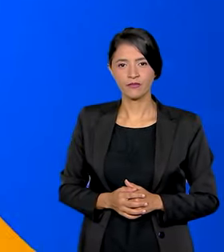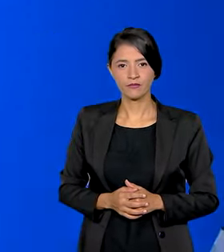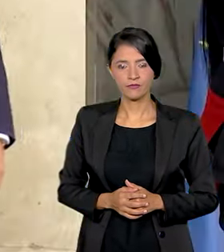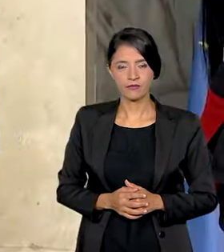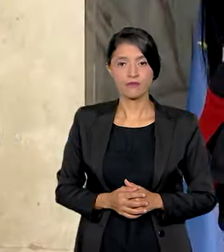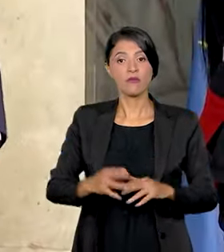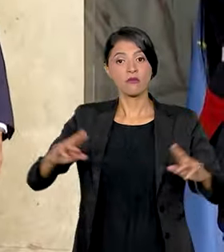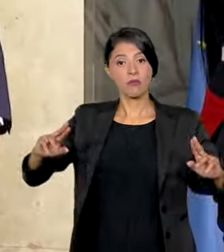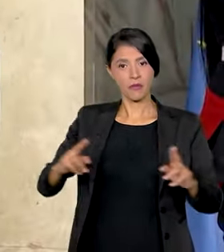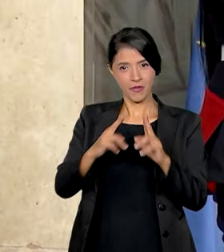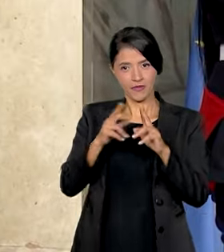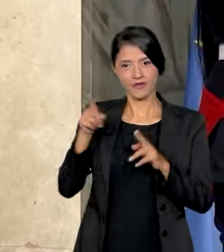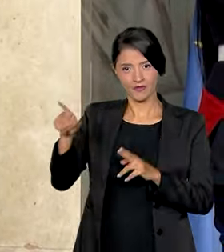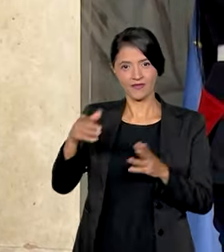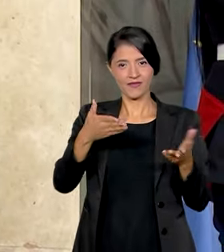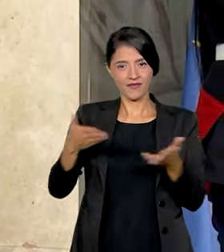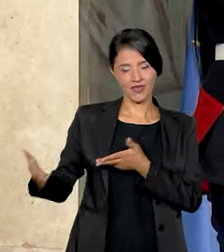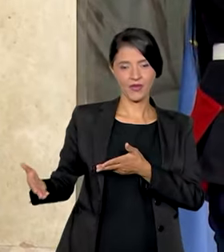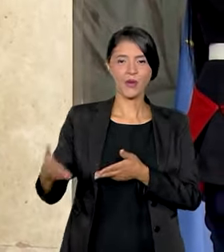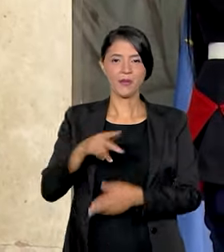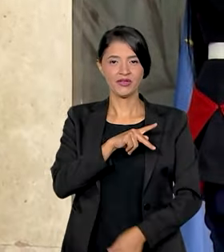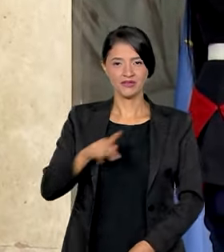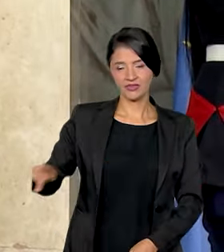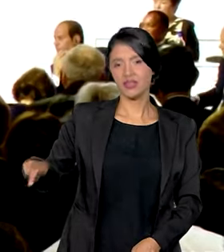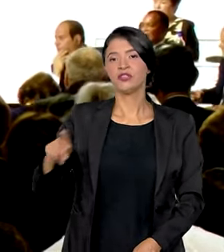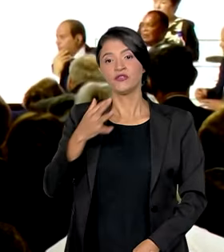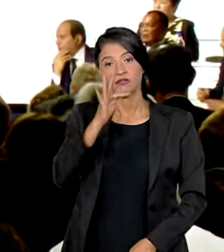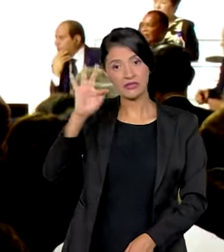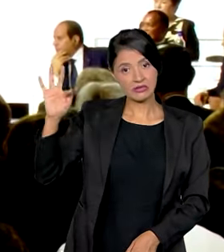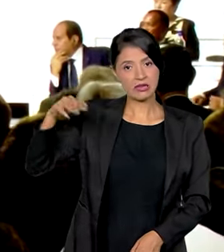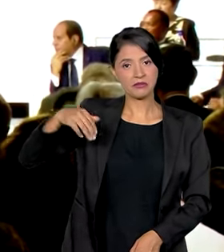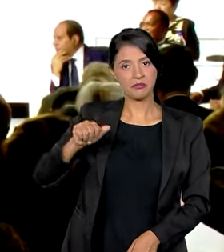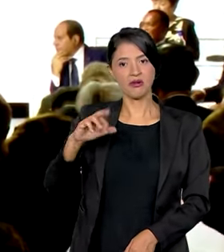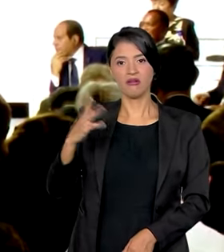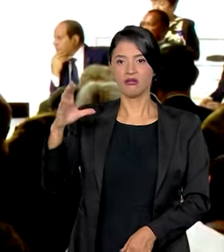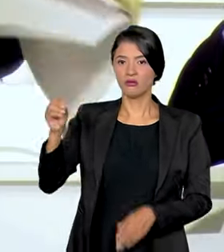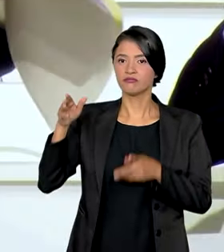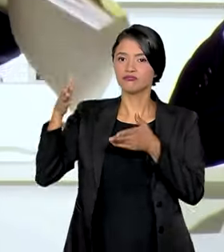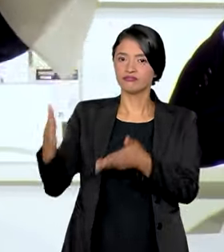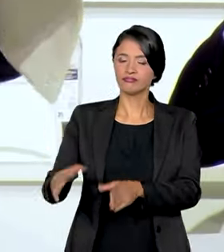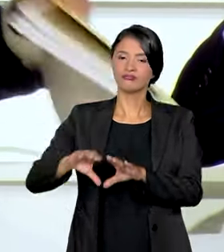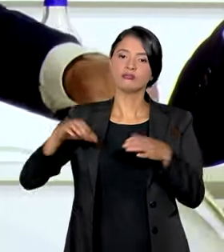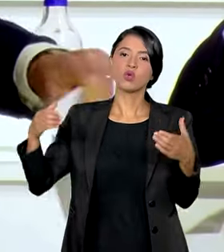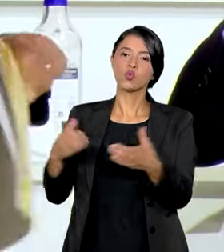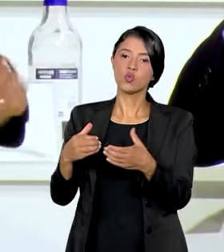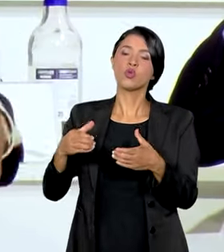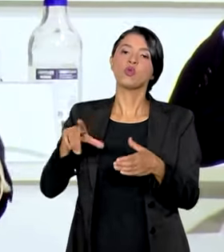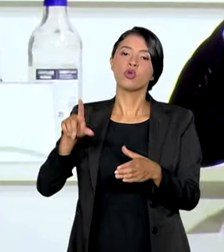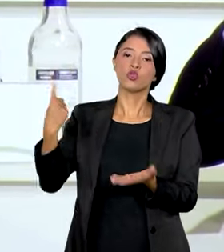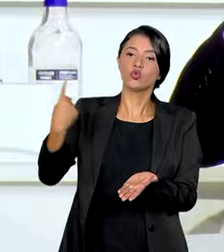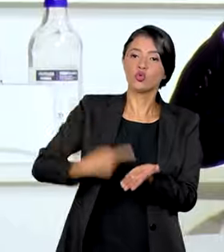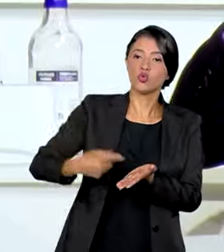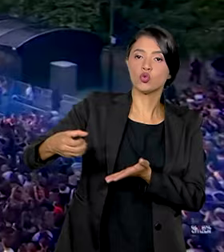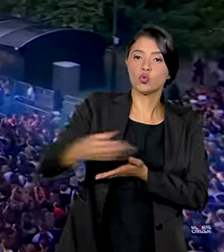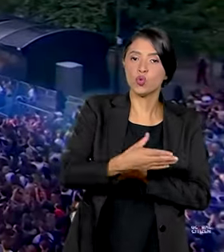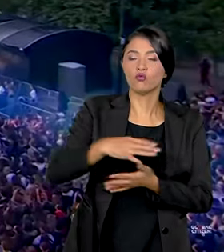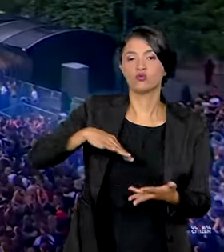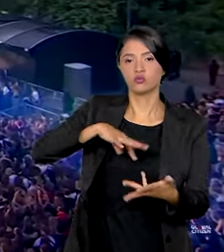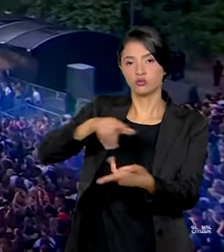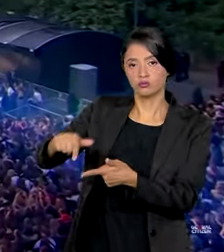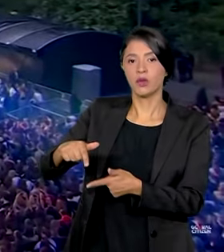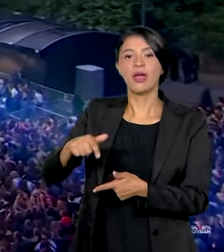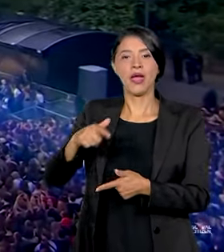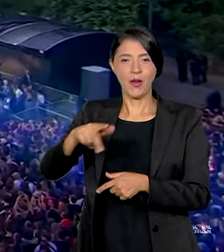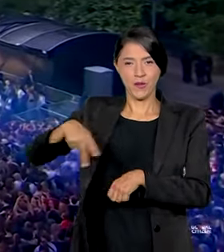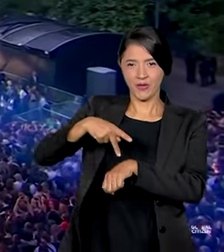Em Paris, a convite do presidente francês Emmanuel Macron, Lula participou da cúpula para um novo pacto financeiro global. No